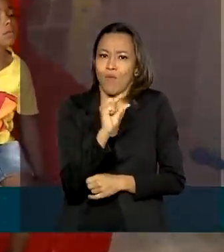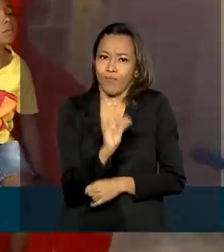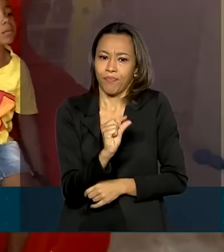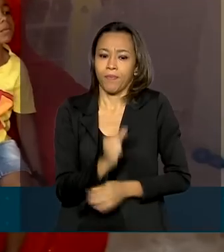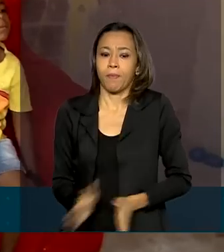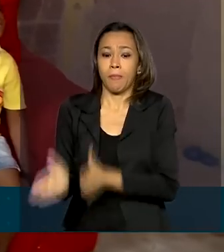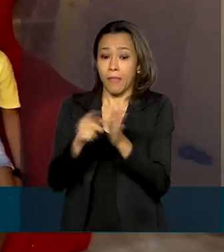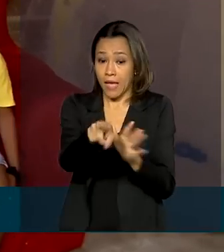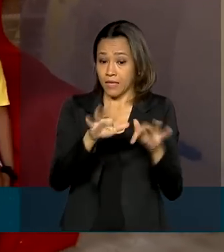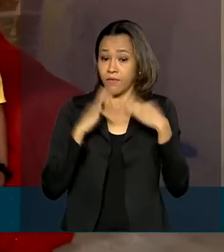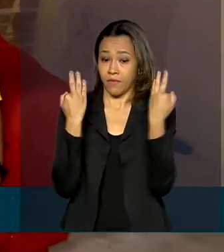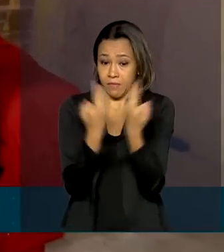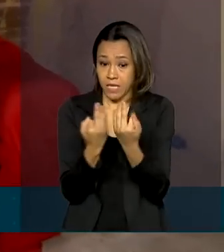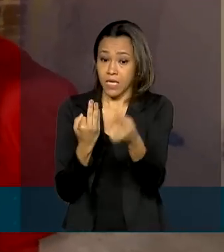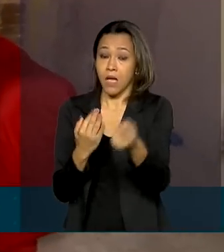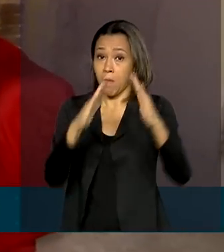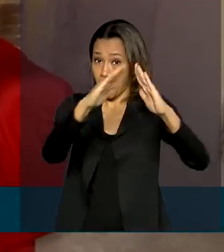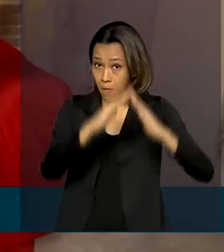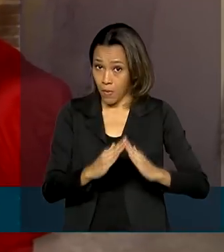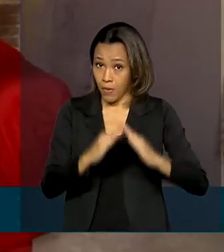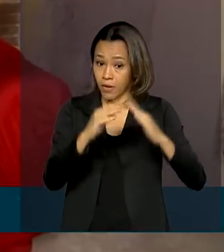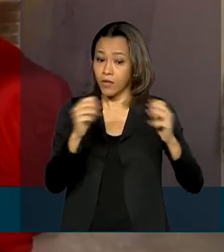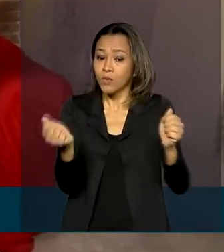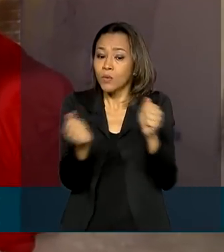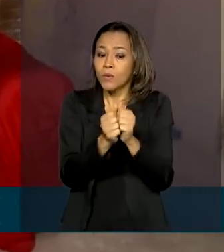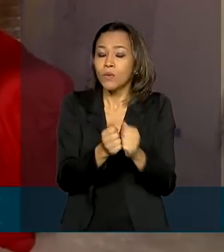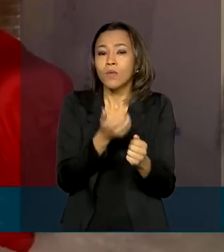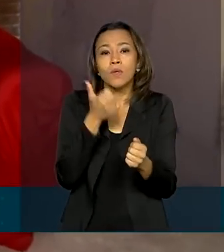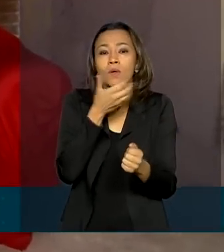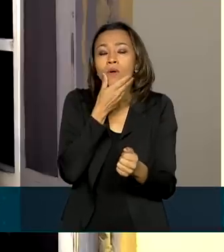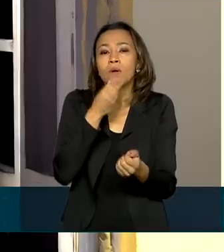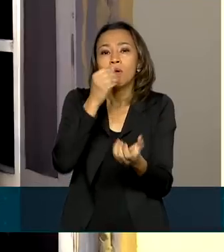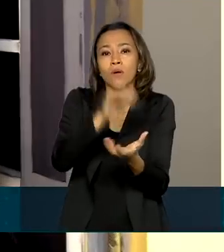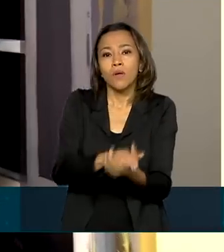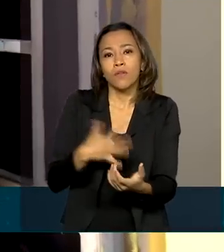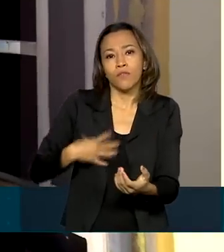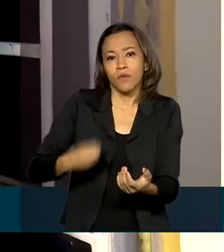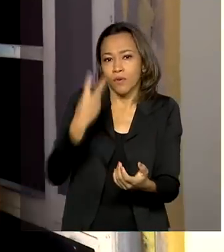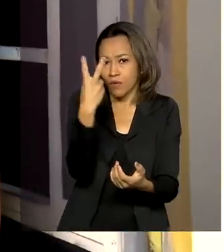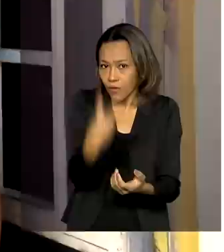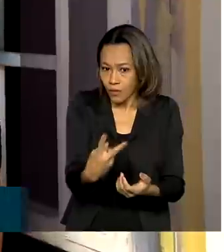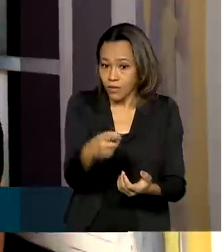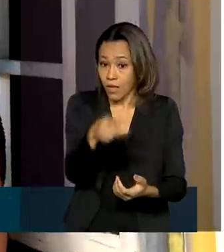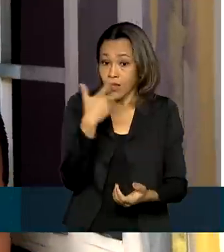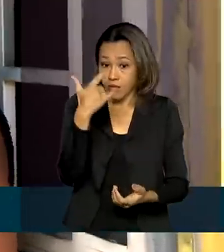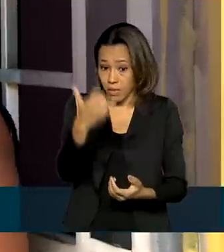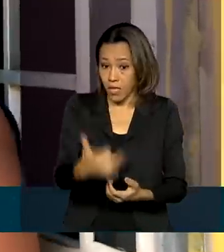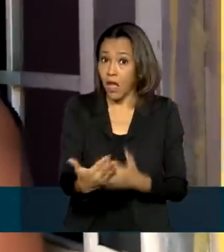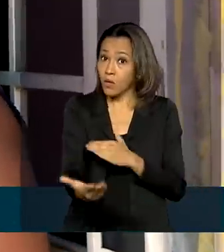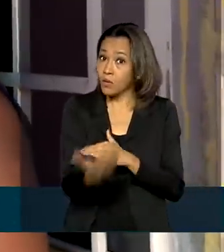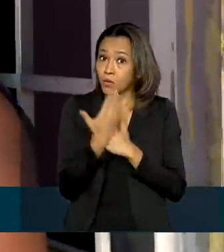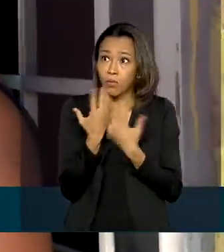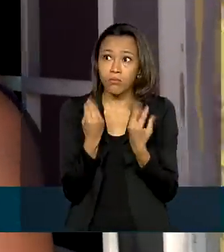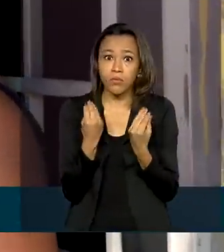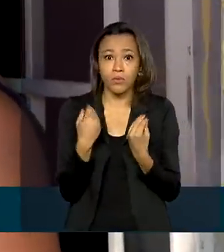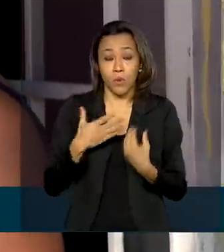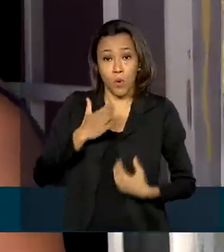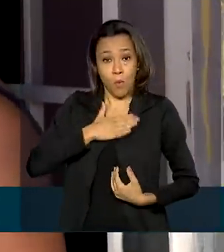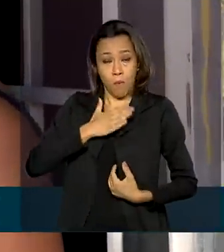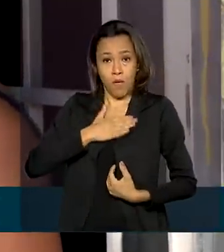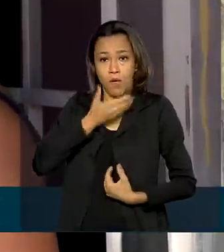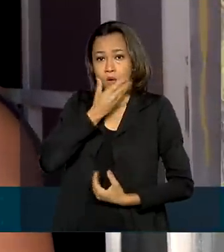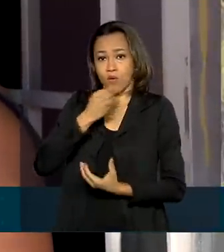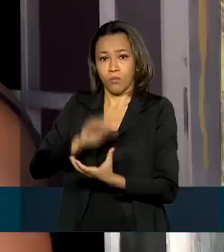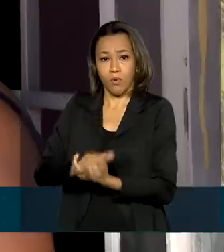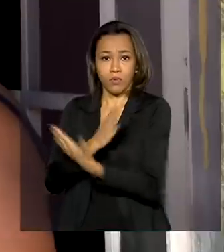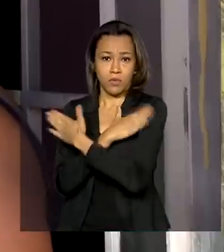família da Iara. Ela mora nesta casa com o marido e dois filhos. Ajudou bastante na renda da família, né? Porque meu esposo está desempregado e